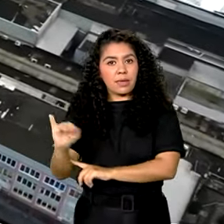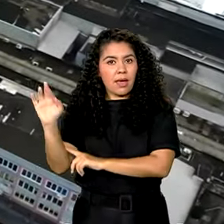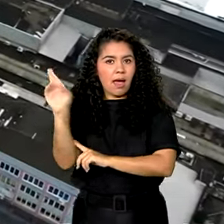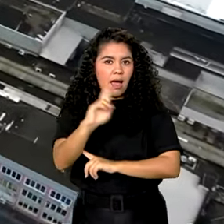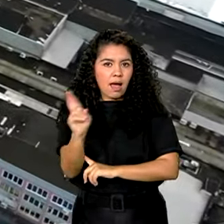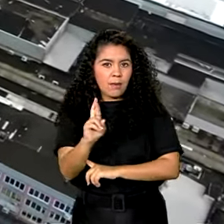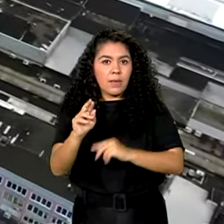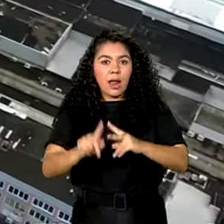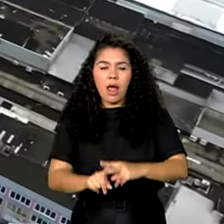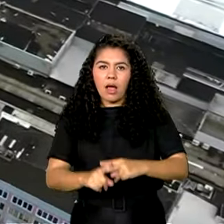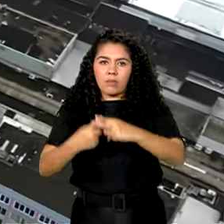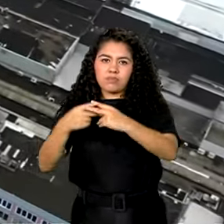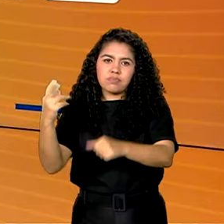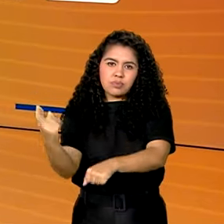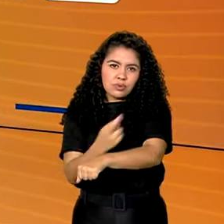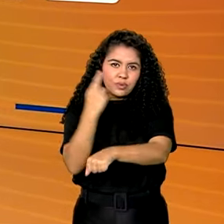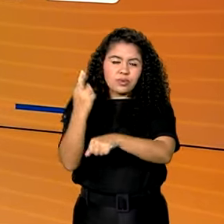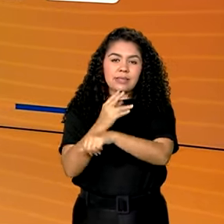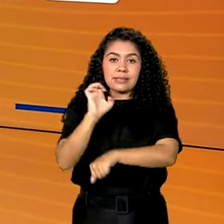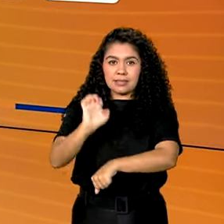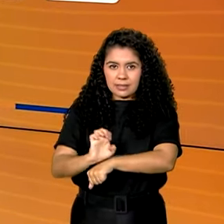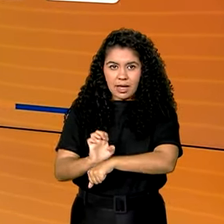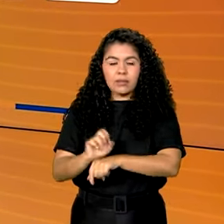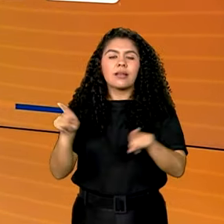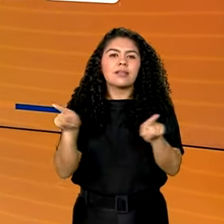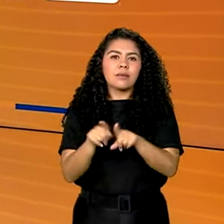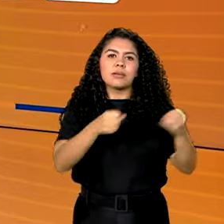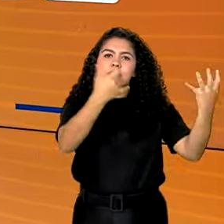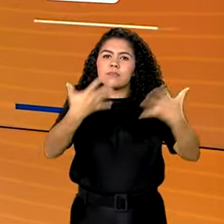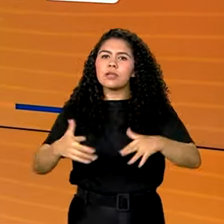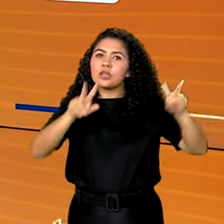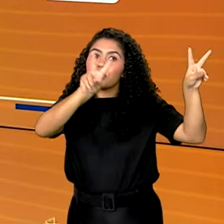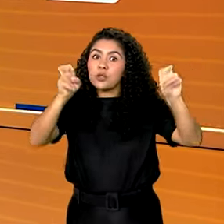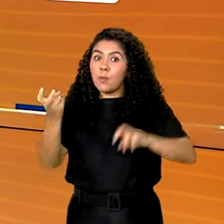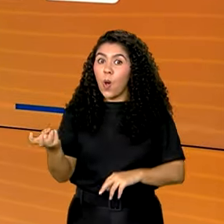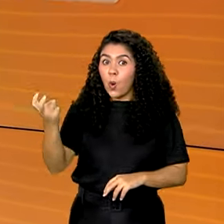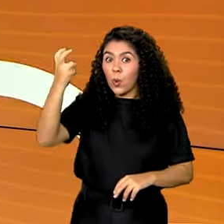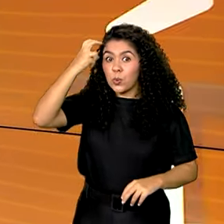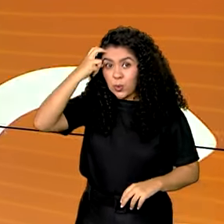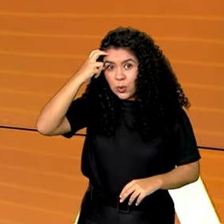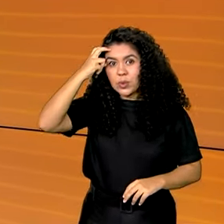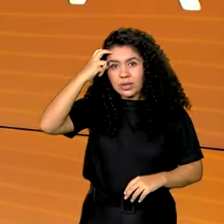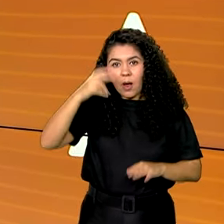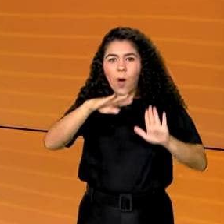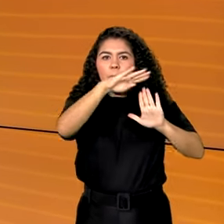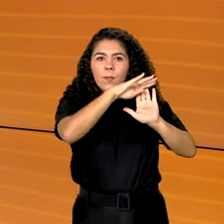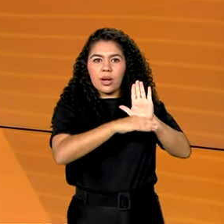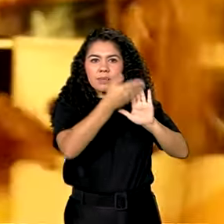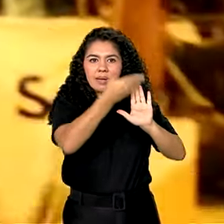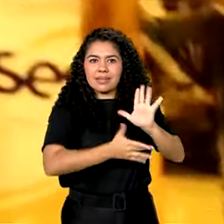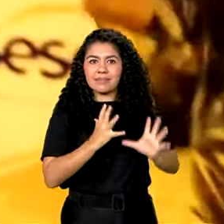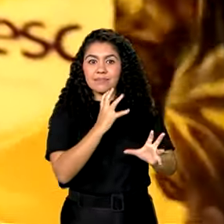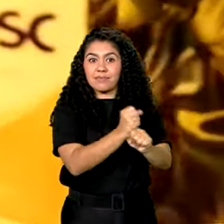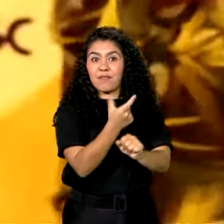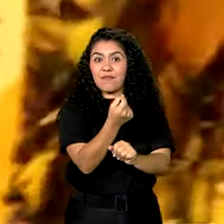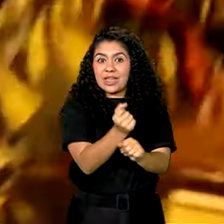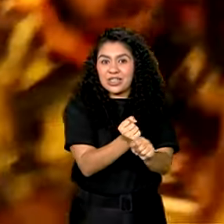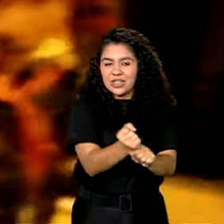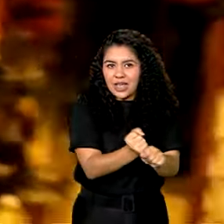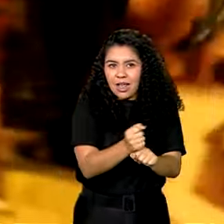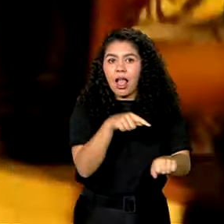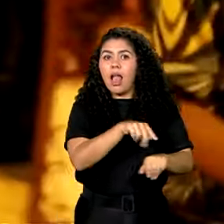reais para a recuperação do Estado. E veja também Cultura Viva, programa completa 20 anos e é